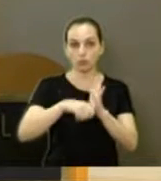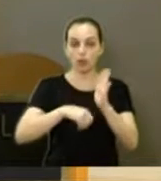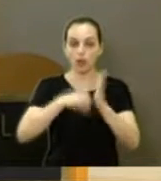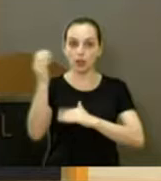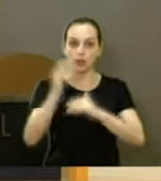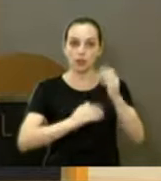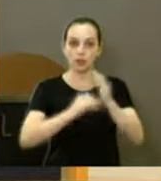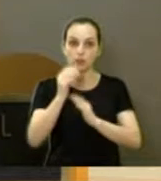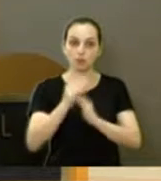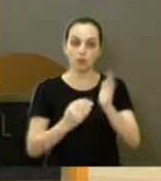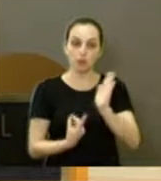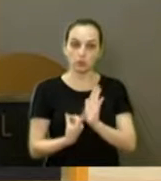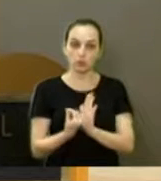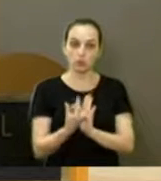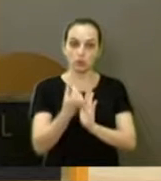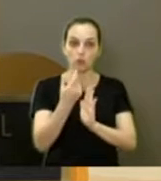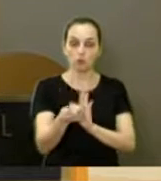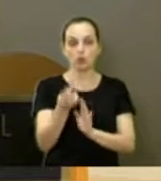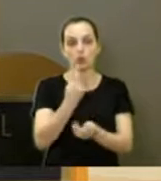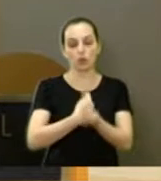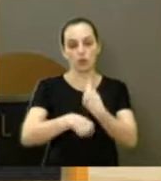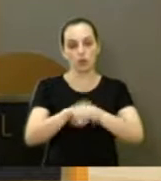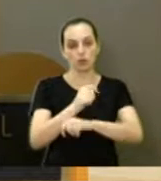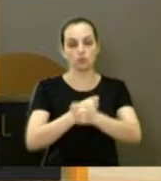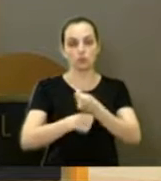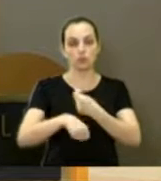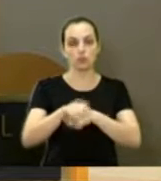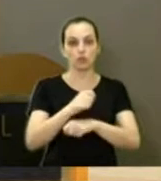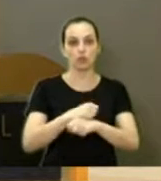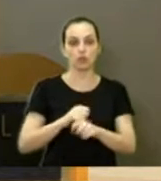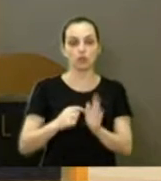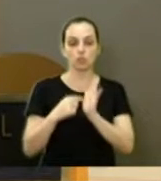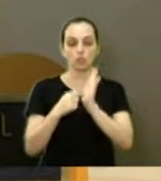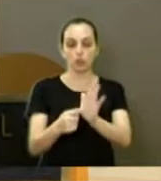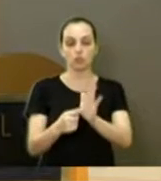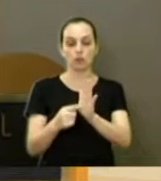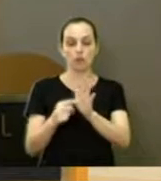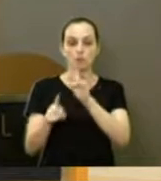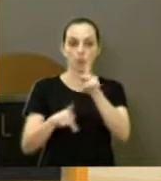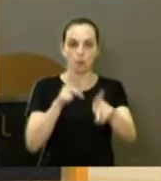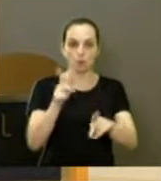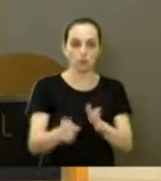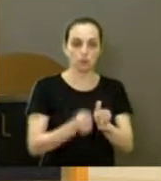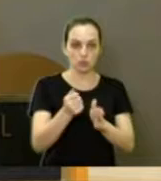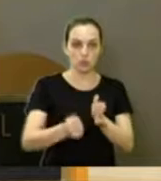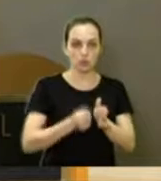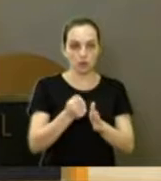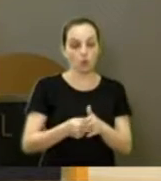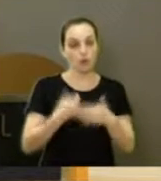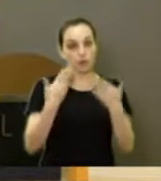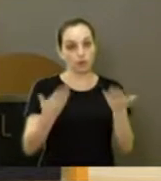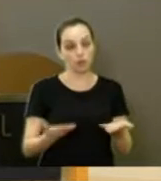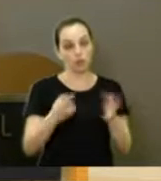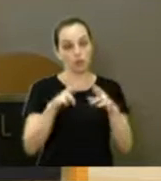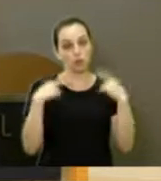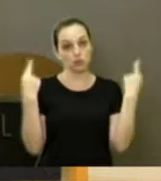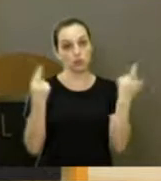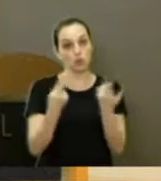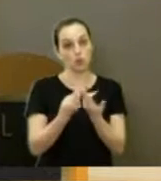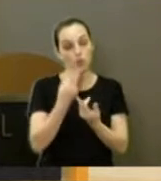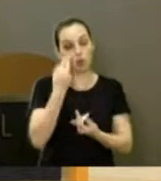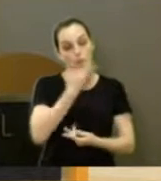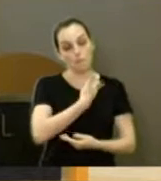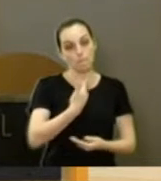resultado financeiro administrativo à população de Araraquara. Essa audiência